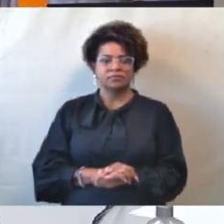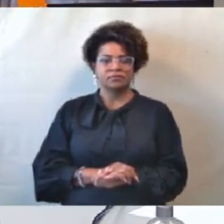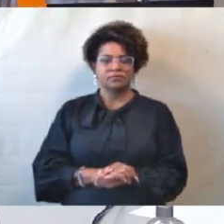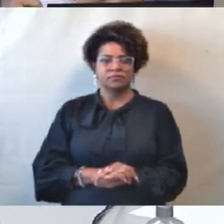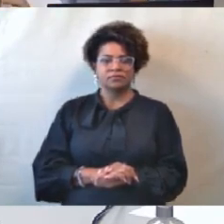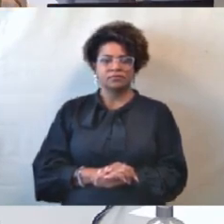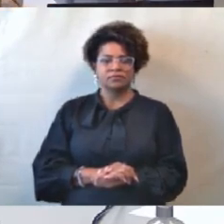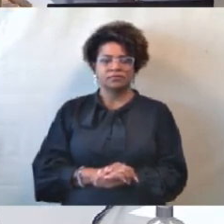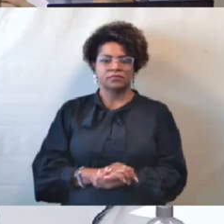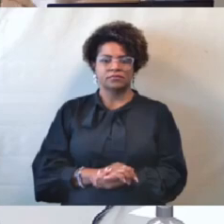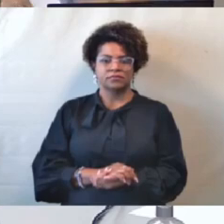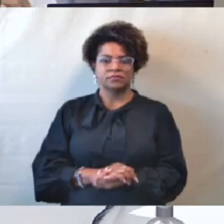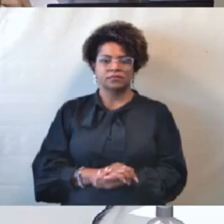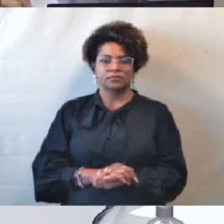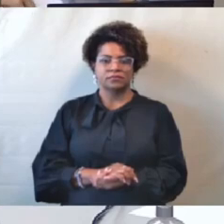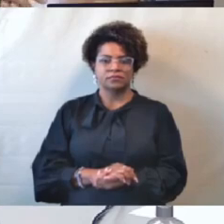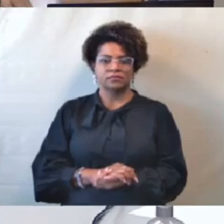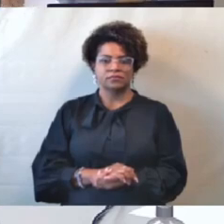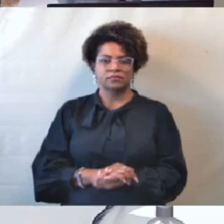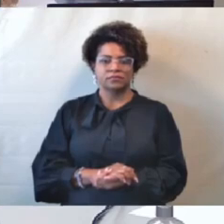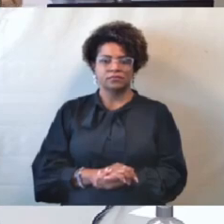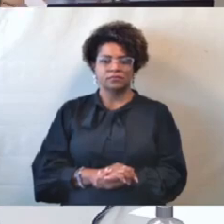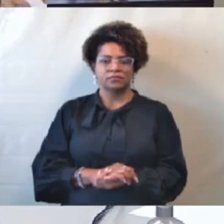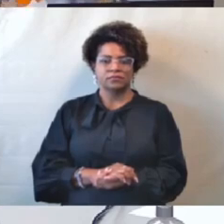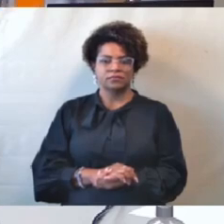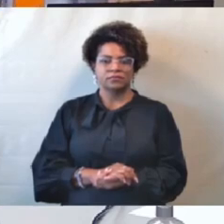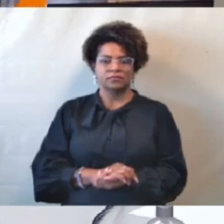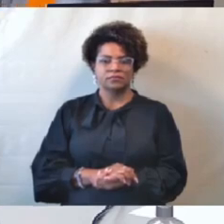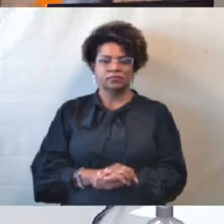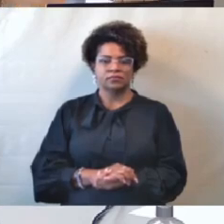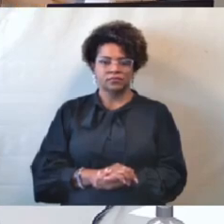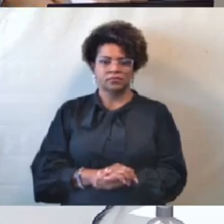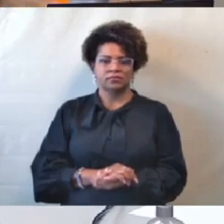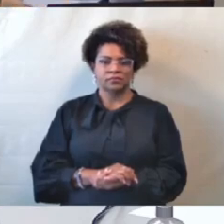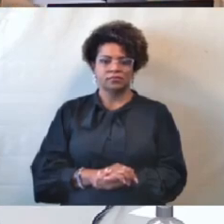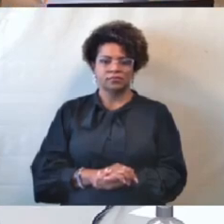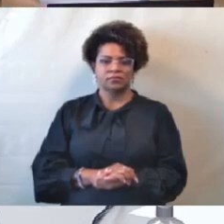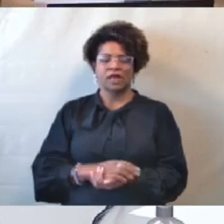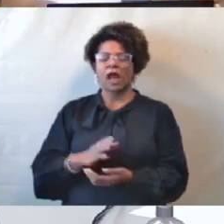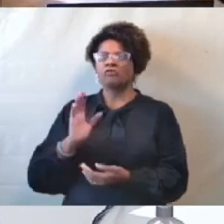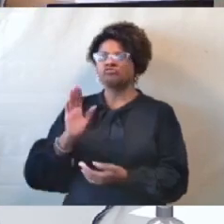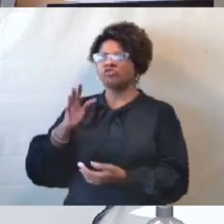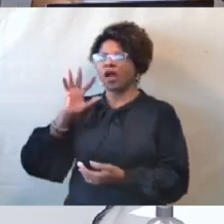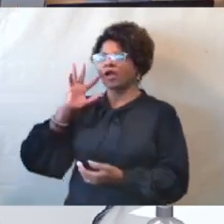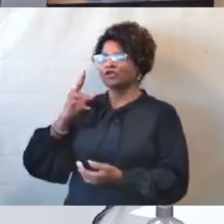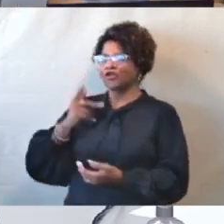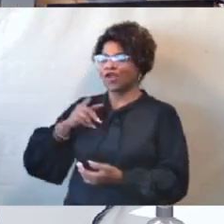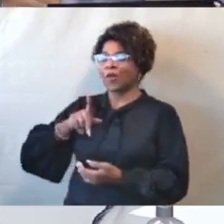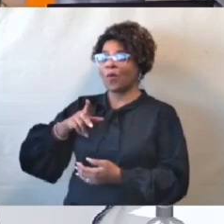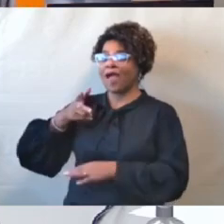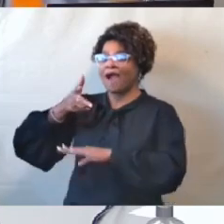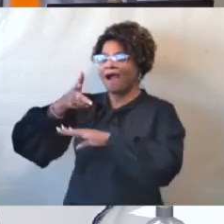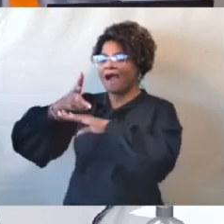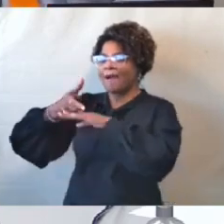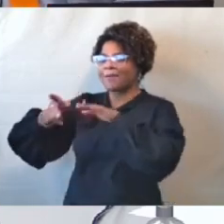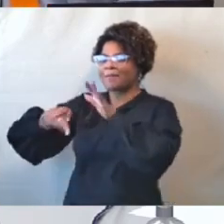Está, está, é o, a câmerazinha aqui do computador, já está aí no monitor. Agora sim, presidente. Obrigado.